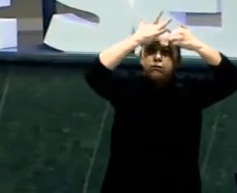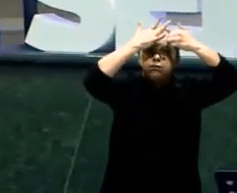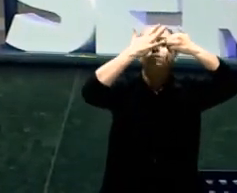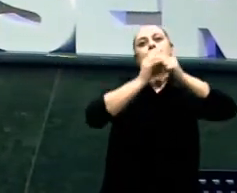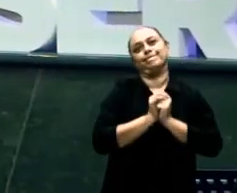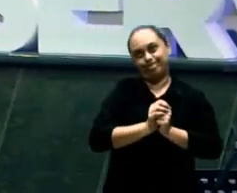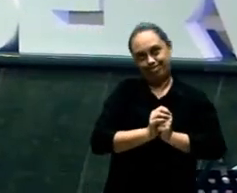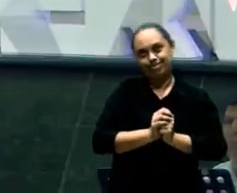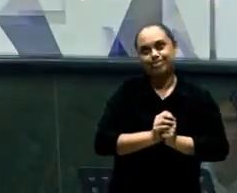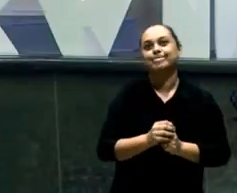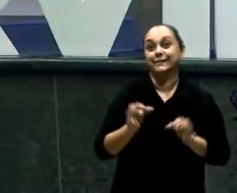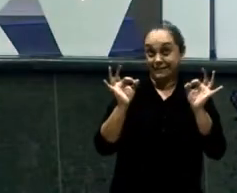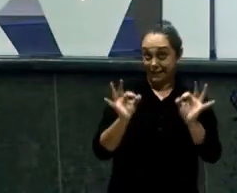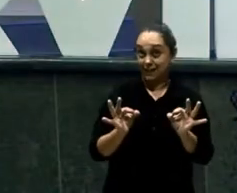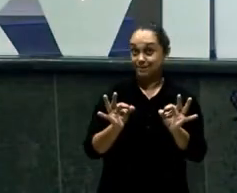Aleluia